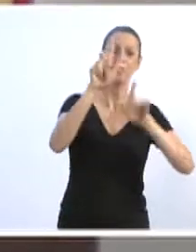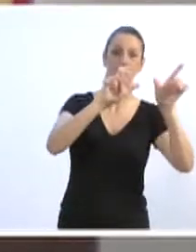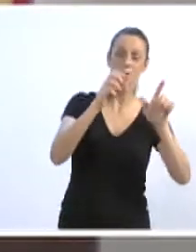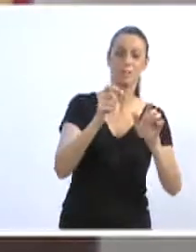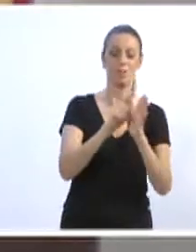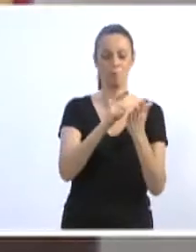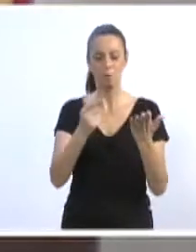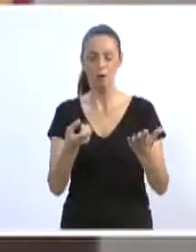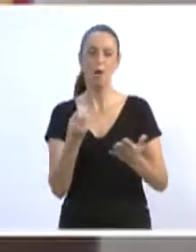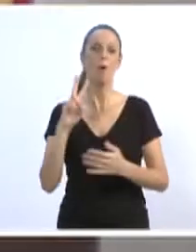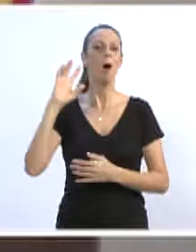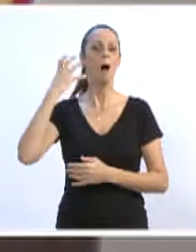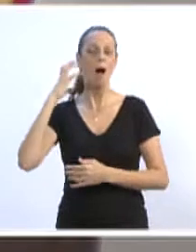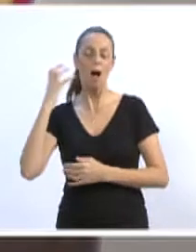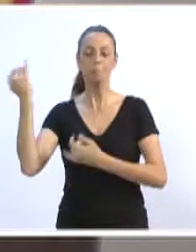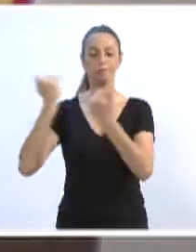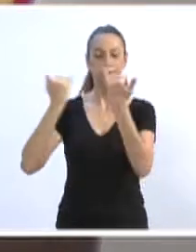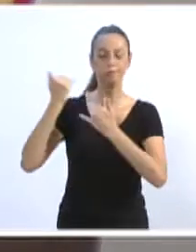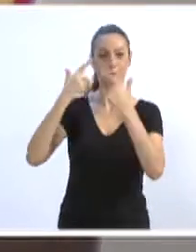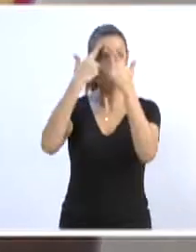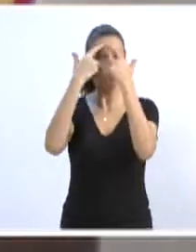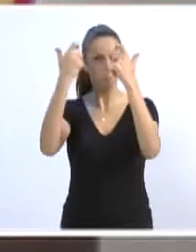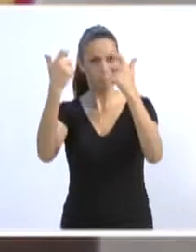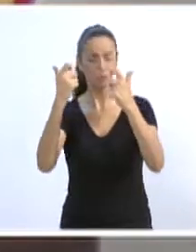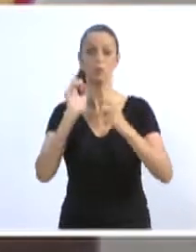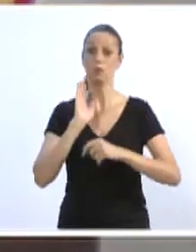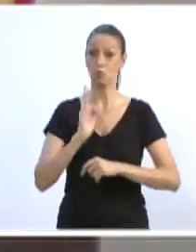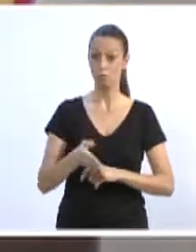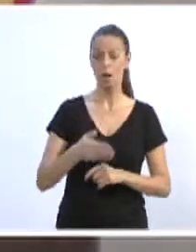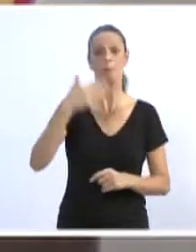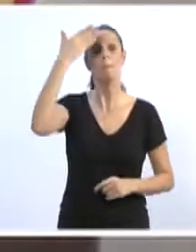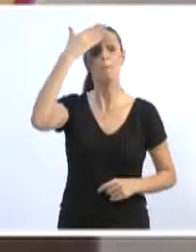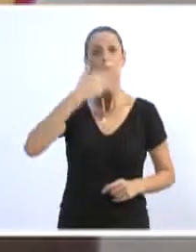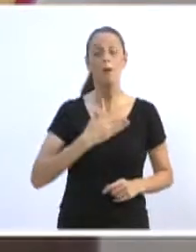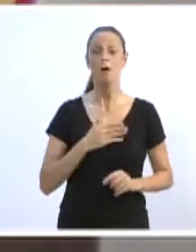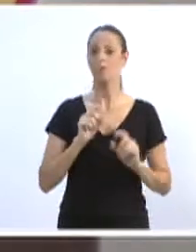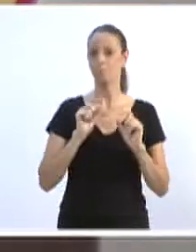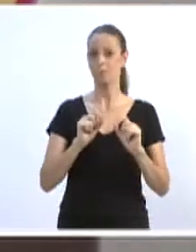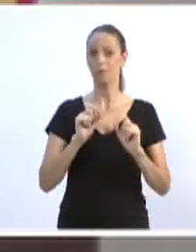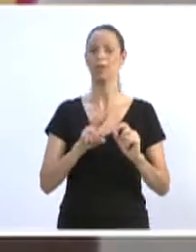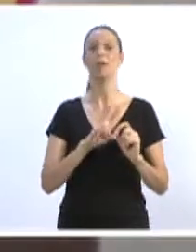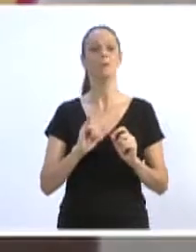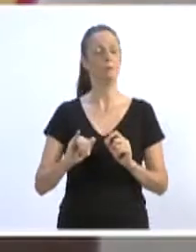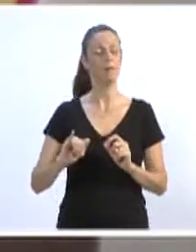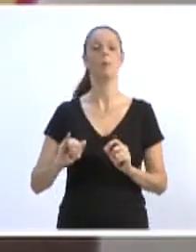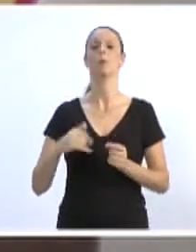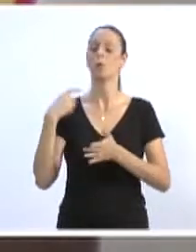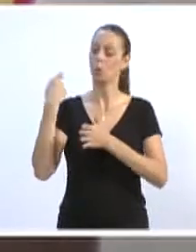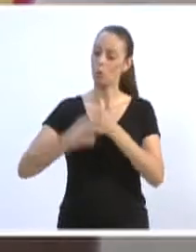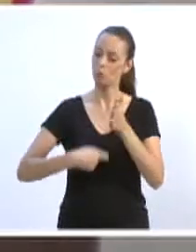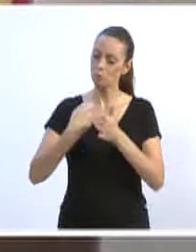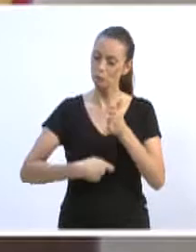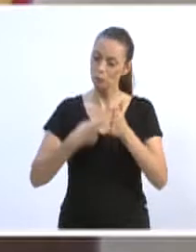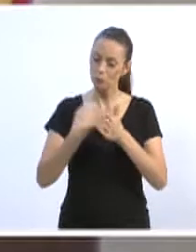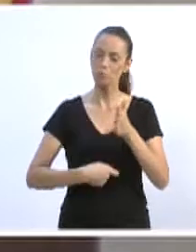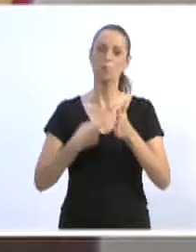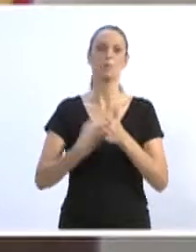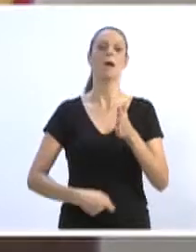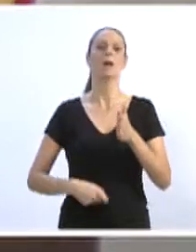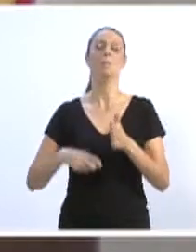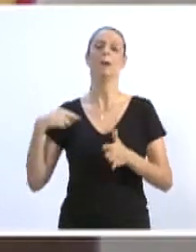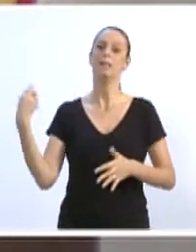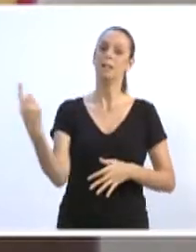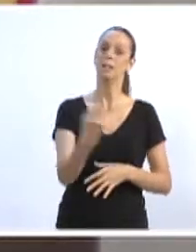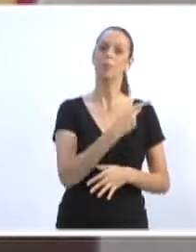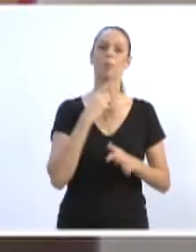jornal, as ocorrências, e os números dizem por si só, que nós vamos continuar lutando, lutando para que a união